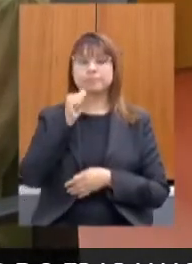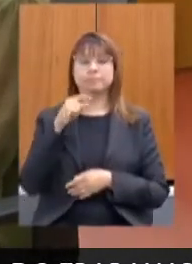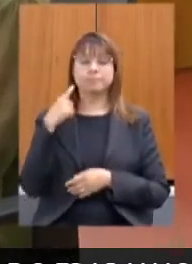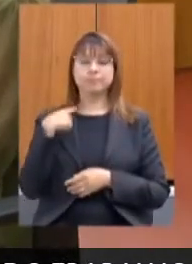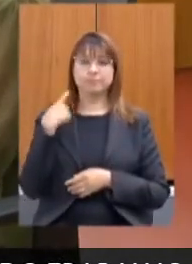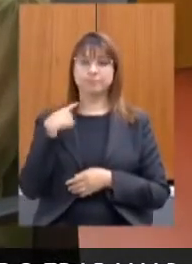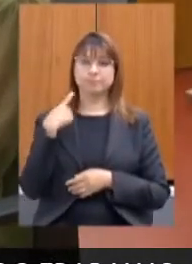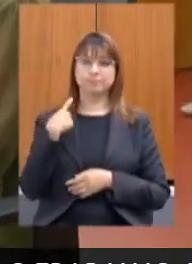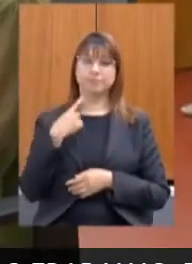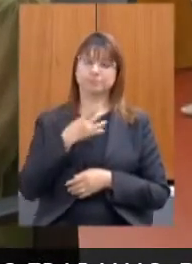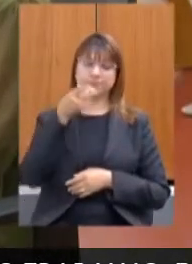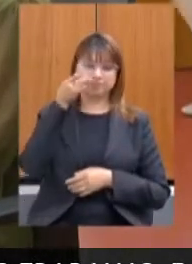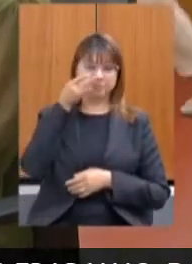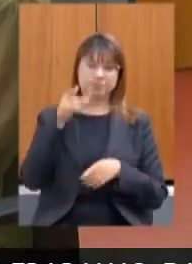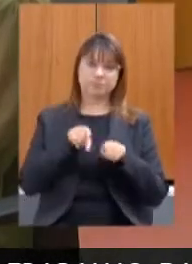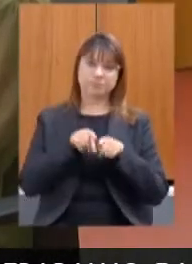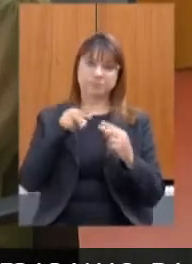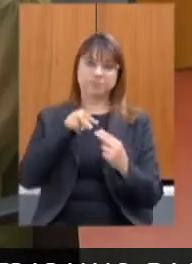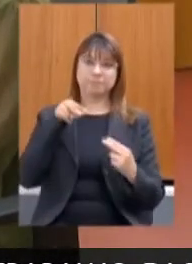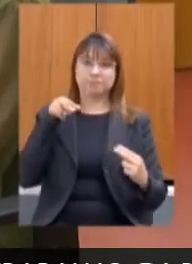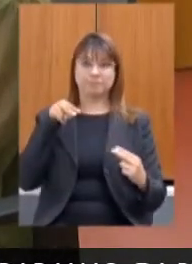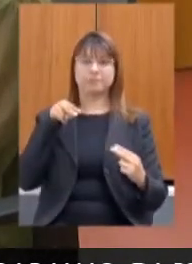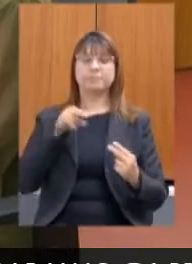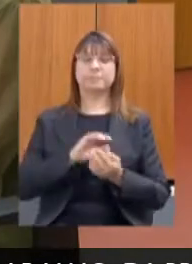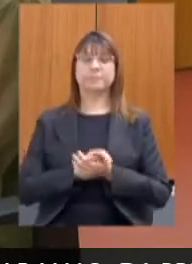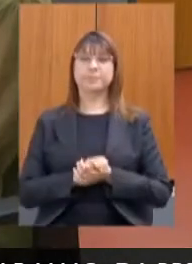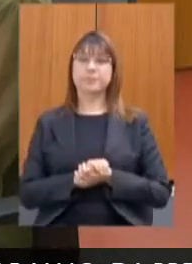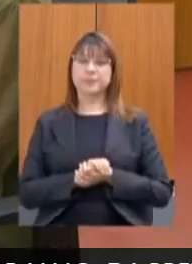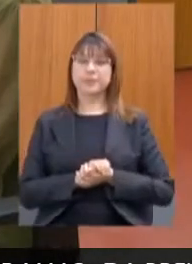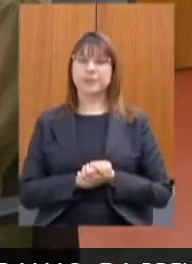estão de maneira remota em casa